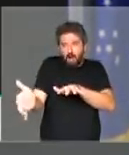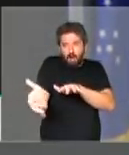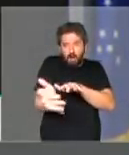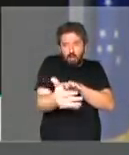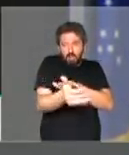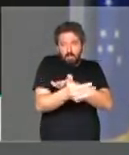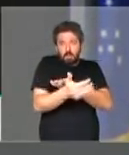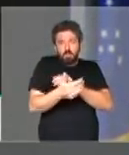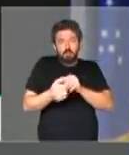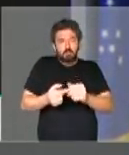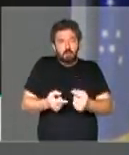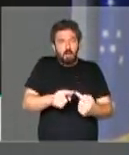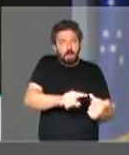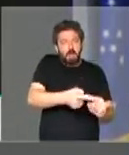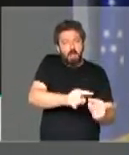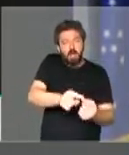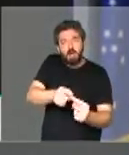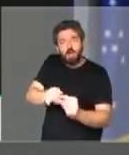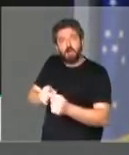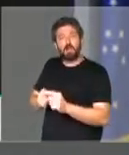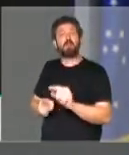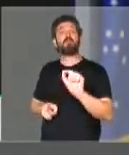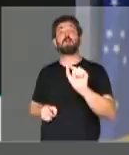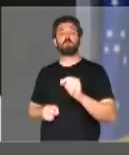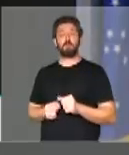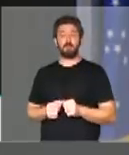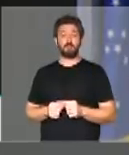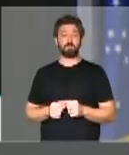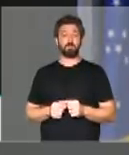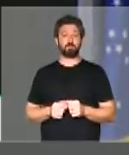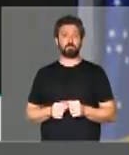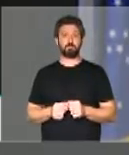de entrosamento, que fazia com que,